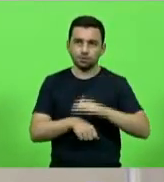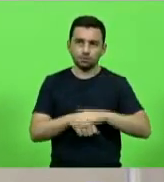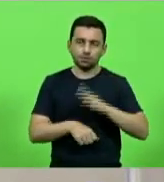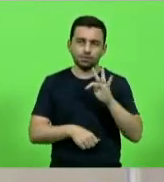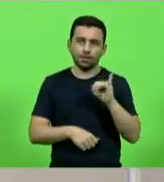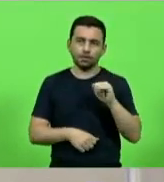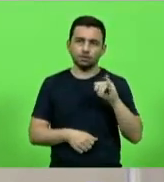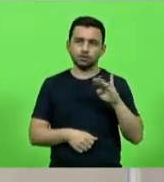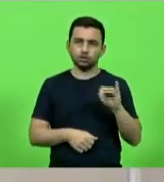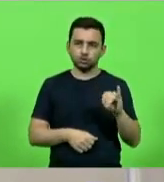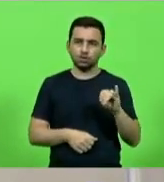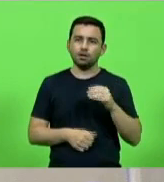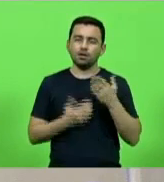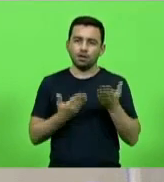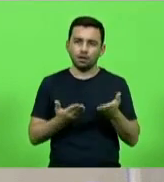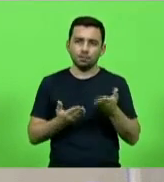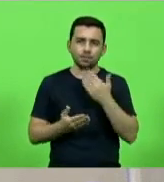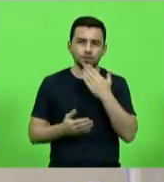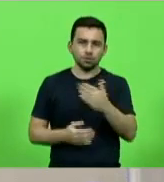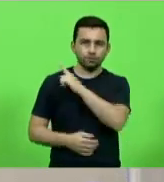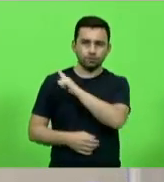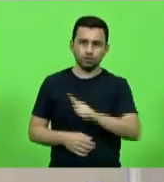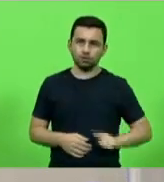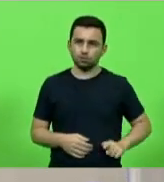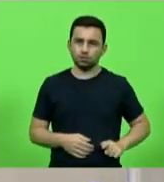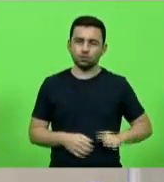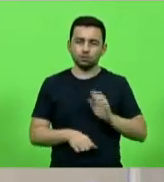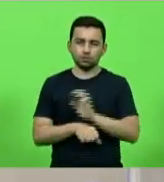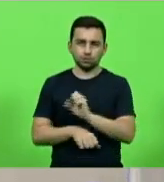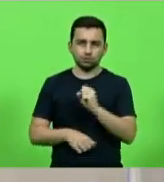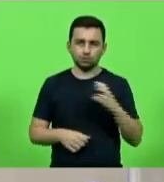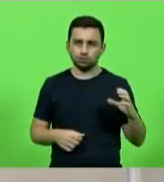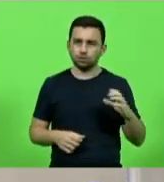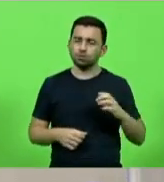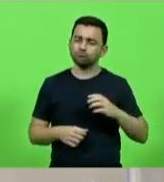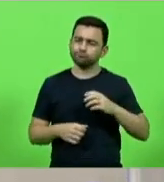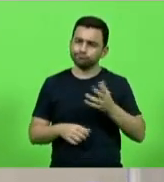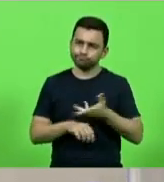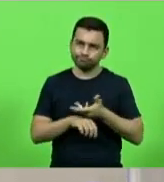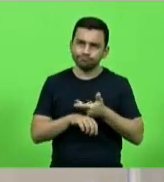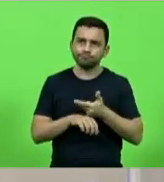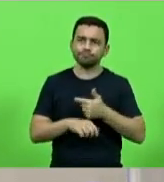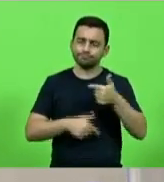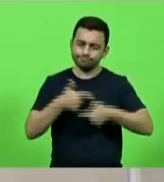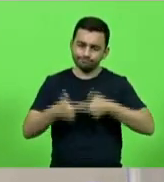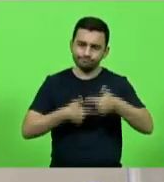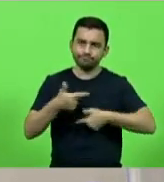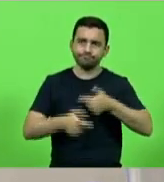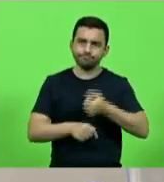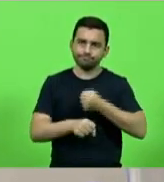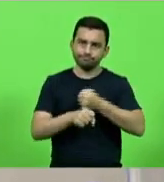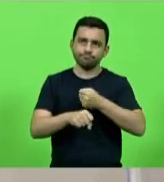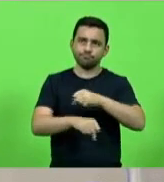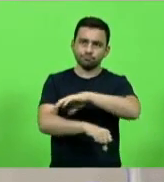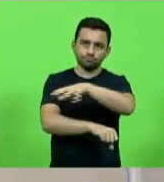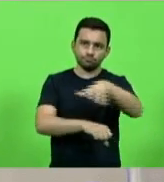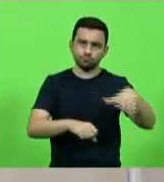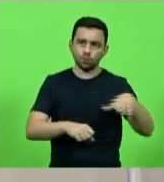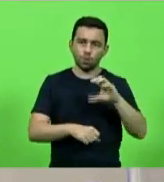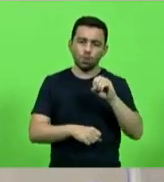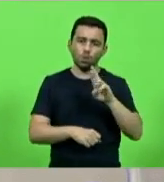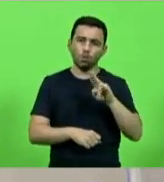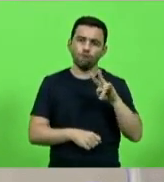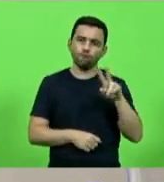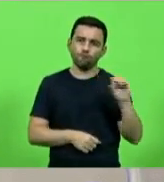Teixeira. Apelando ao governador do Estado para que intensifique os trâmites para a realização das obras na Serra do Corvo Branco. Em discussão,